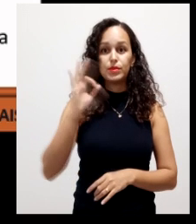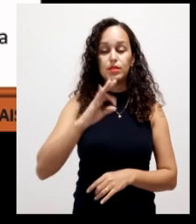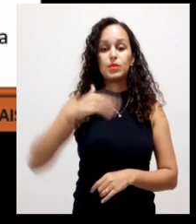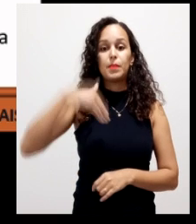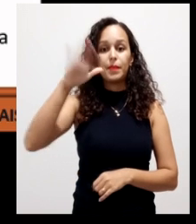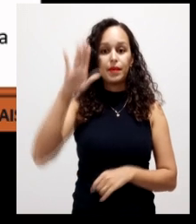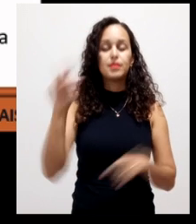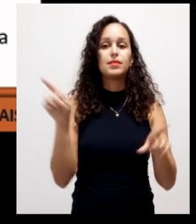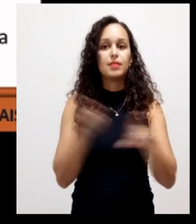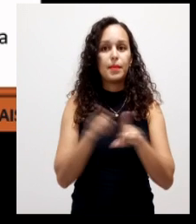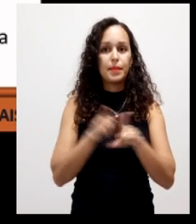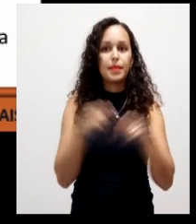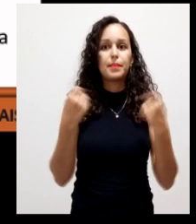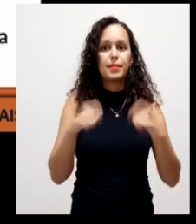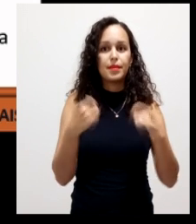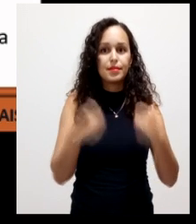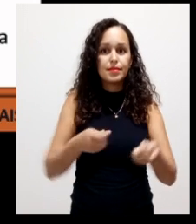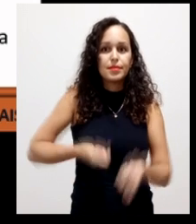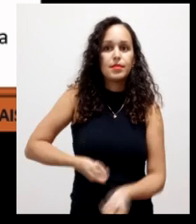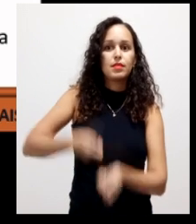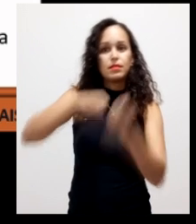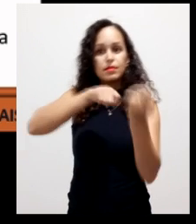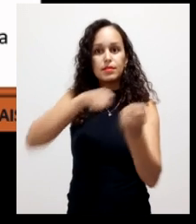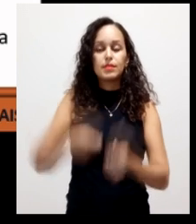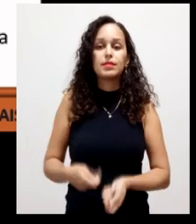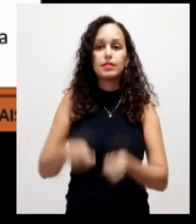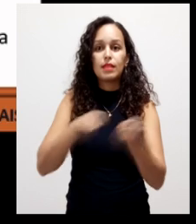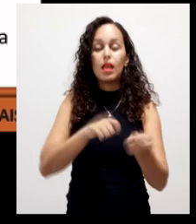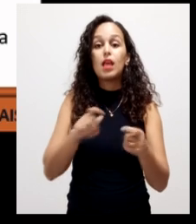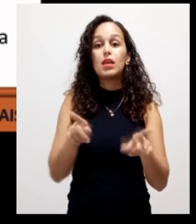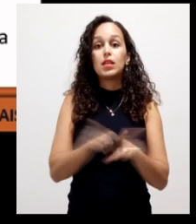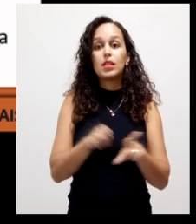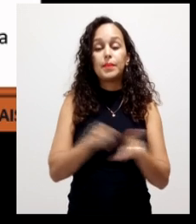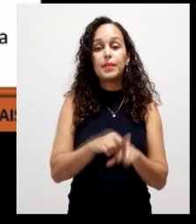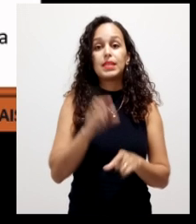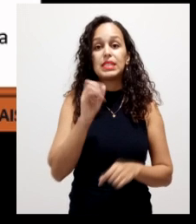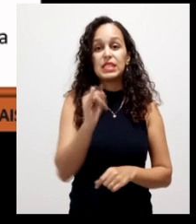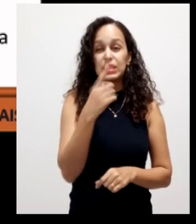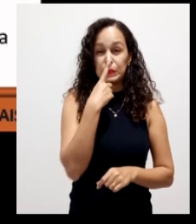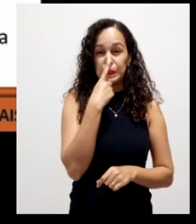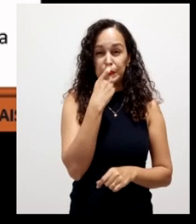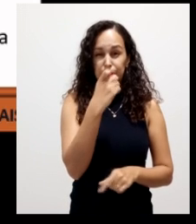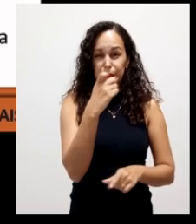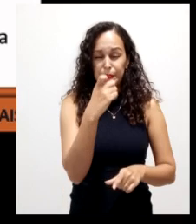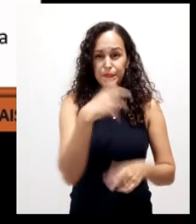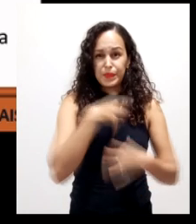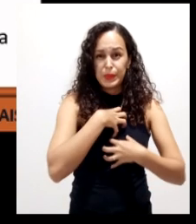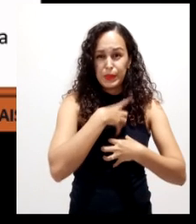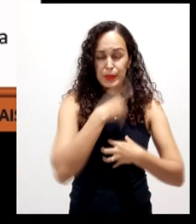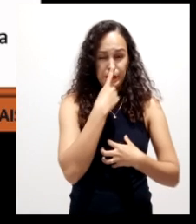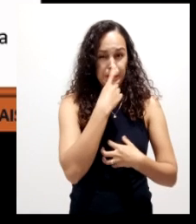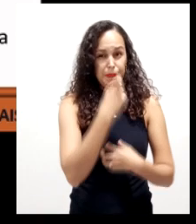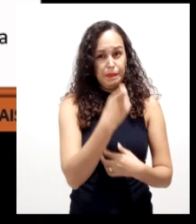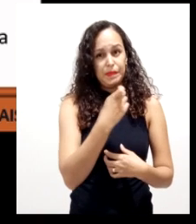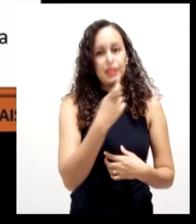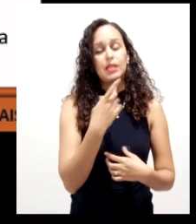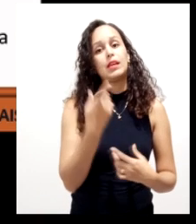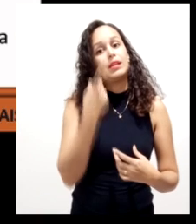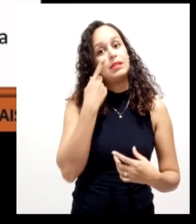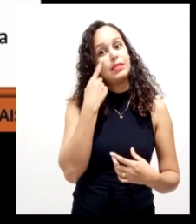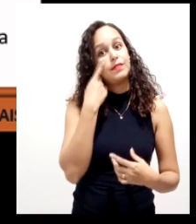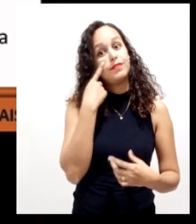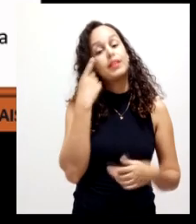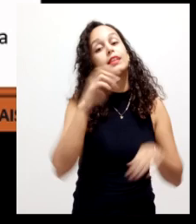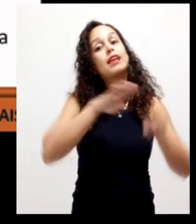necessário o revolvimento e quando existe presença de mal odores e mosca porque está mostrando que aquela leira ela não está